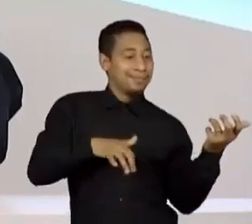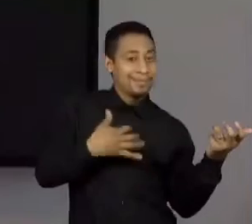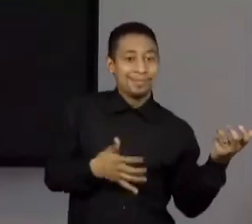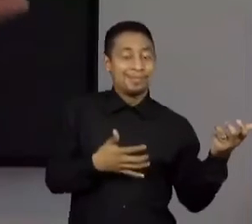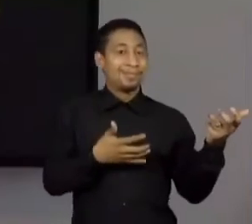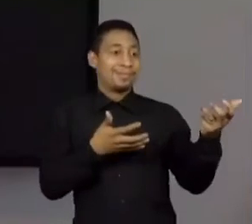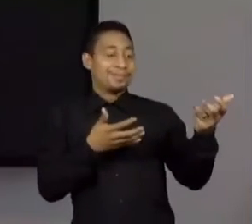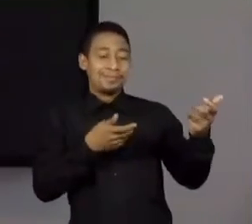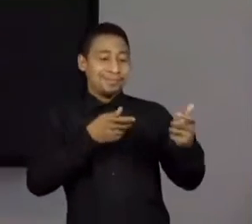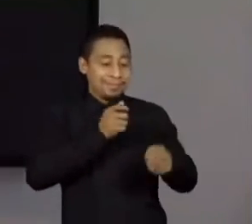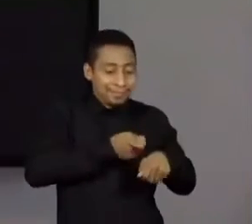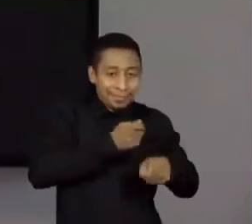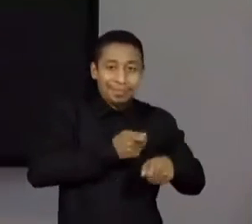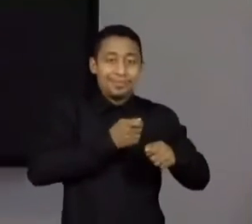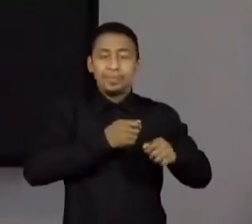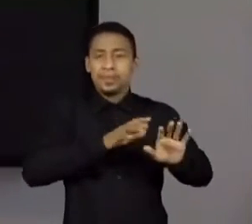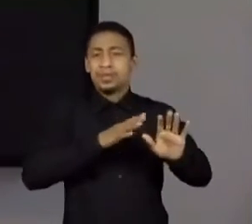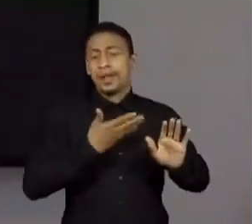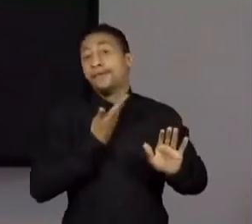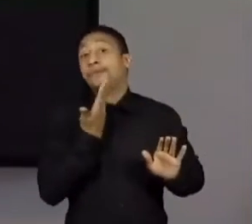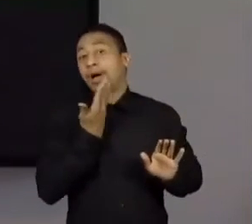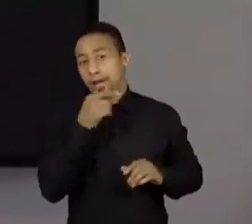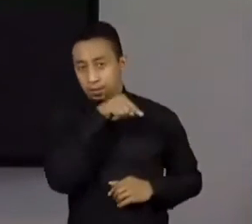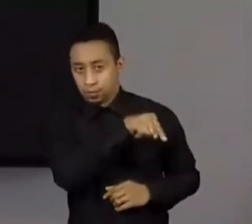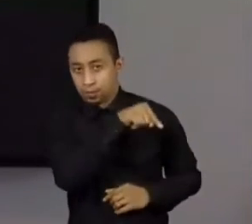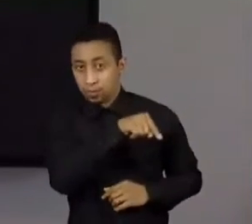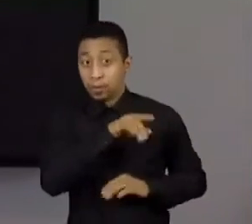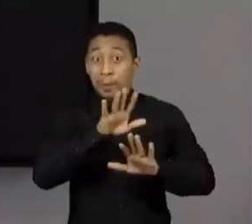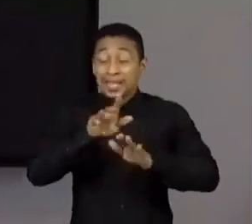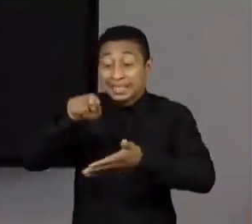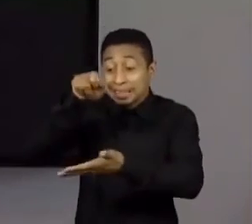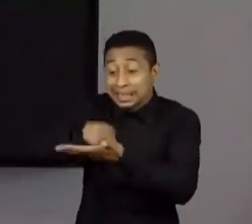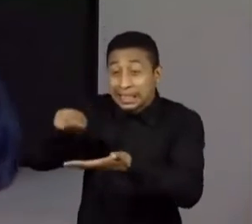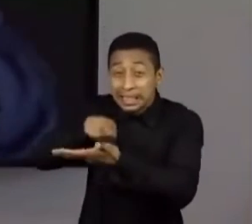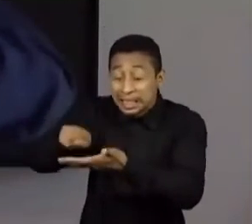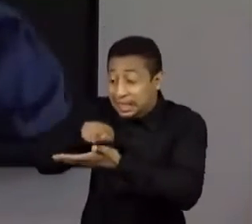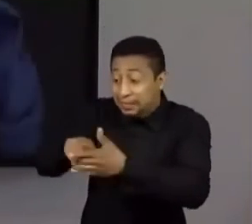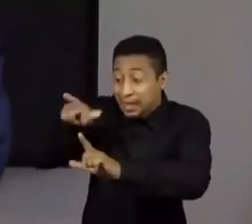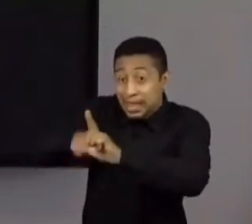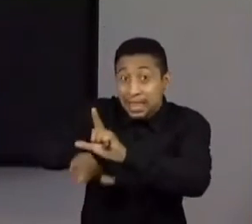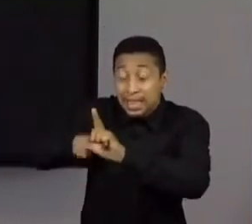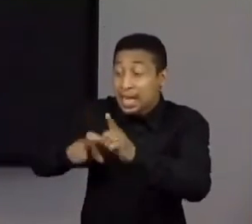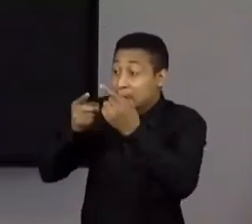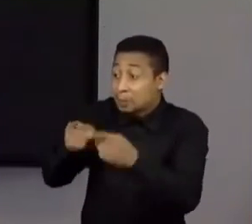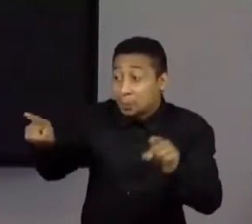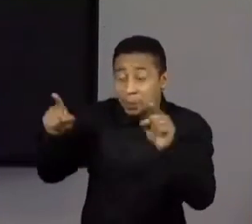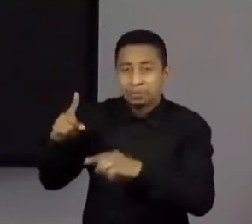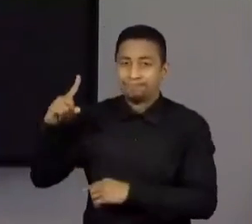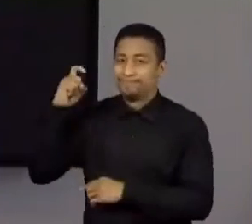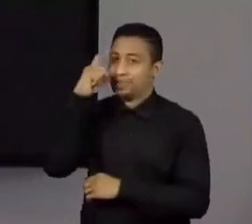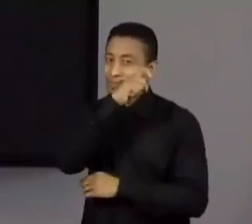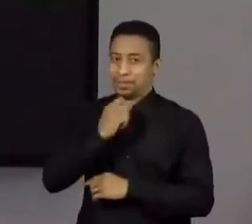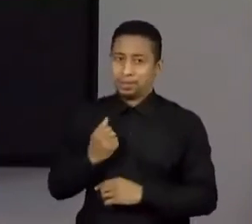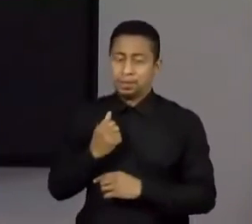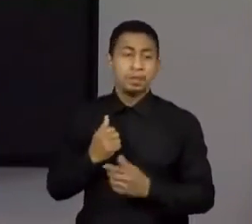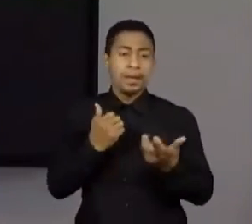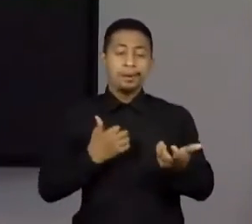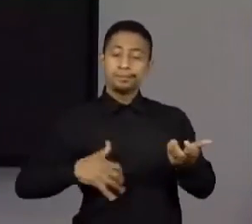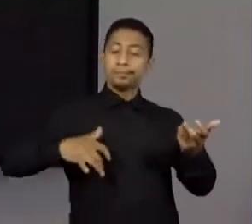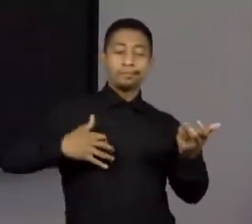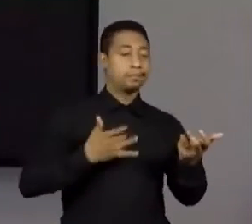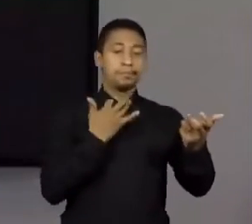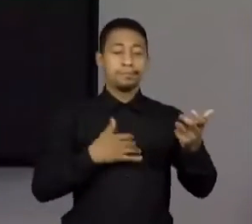muitas responsabilidades, a música é mais livre, pode ser uma coisa até